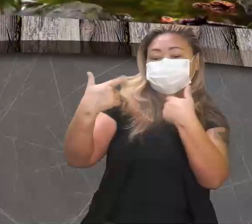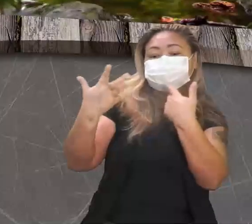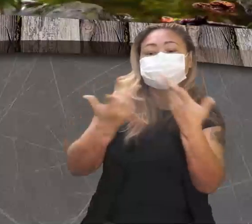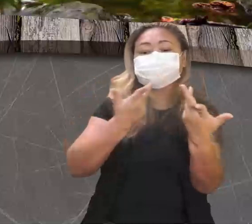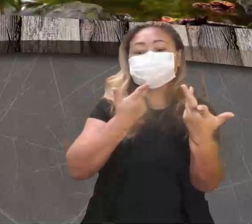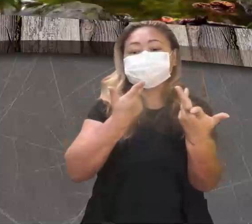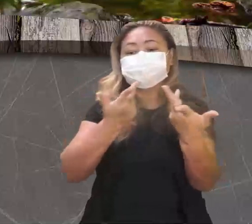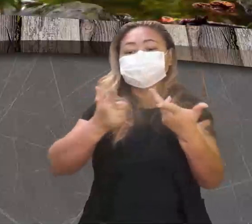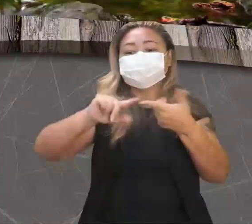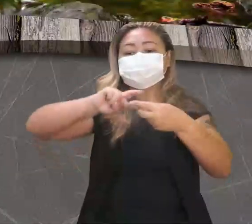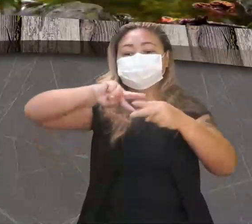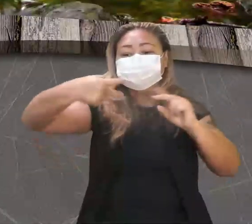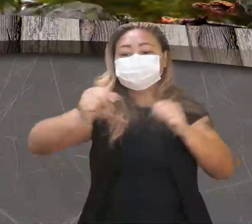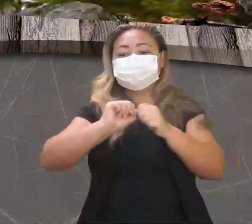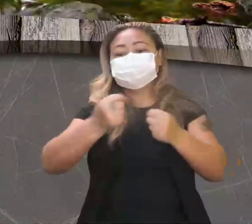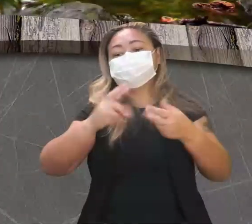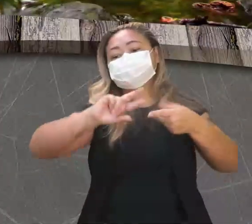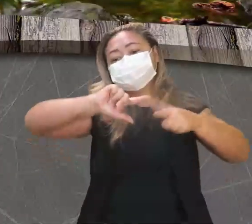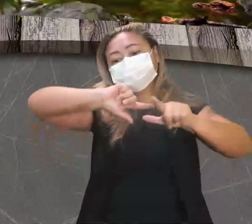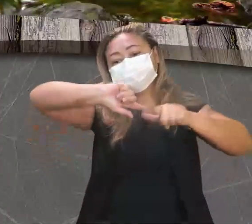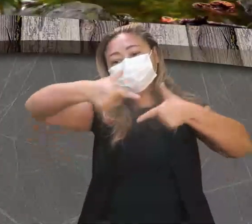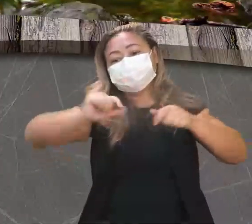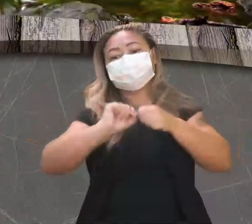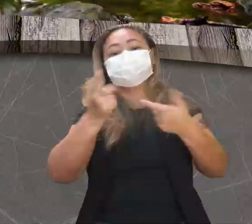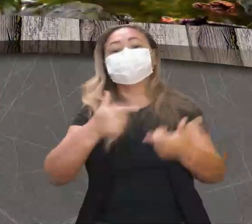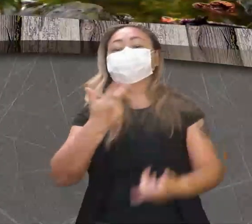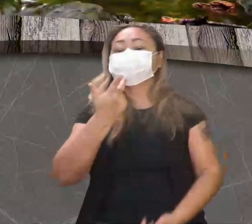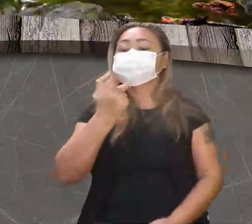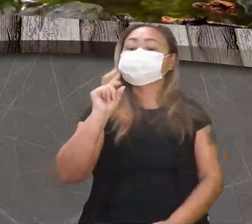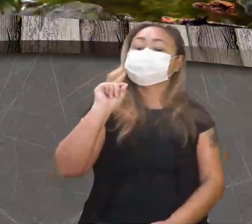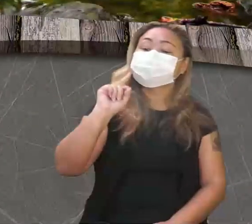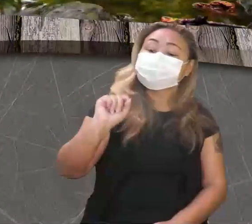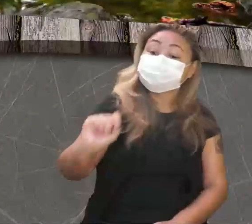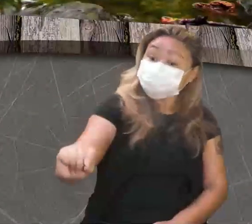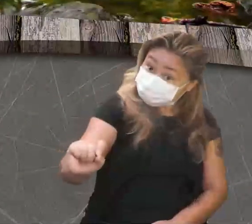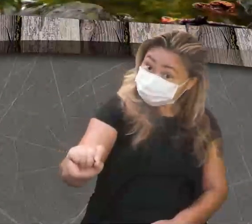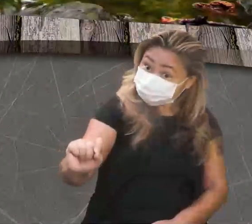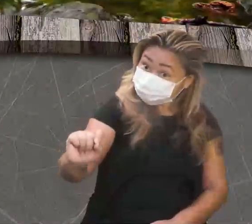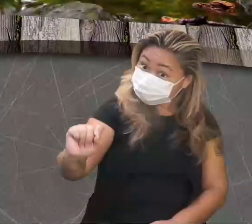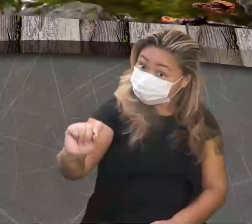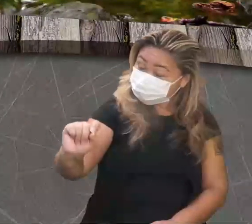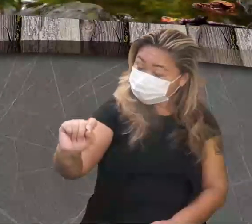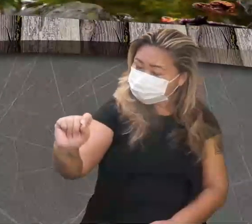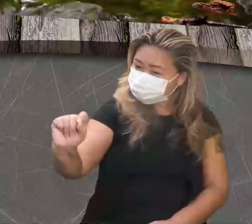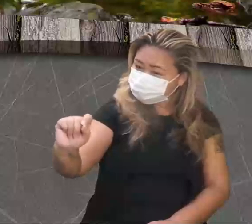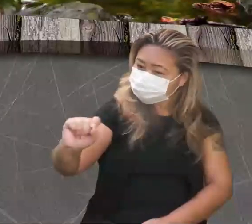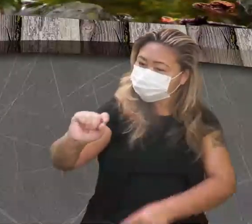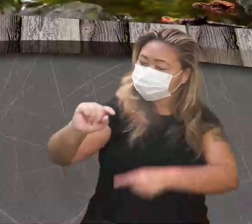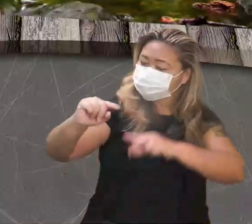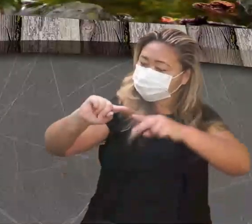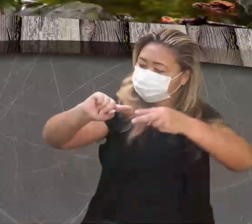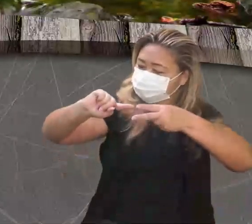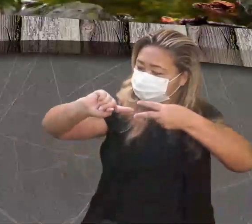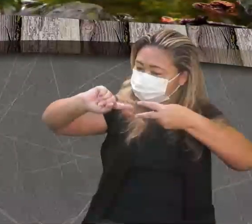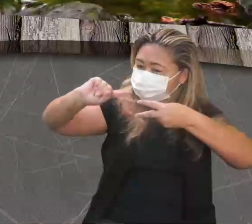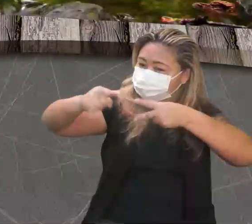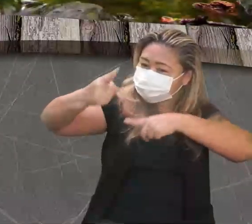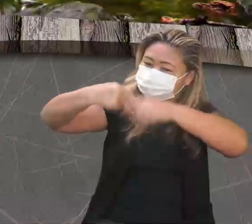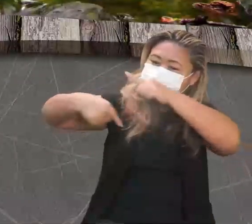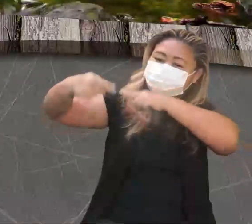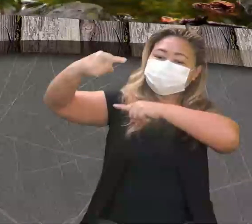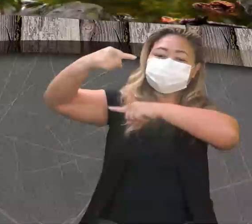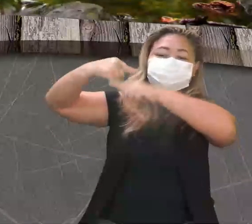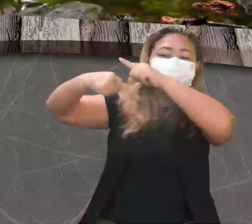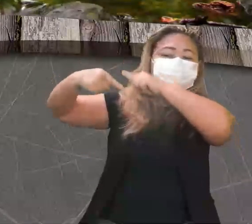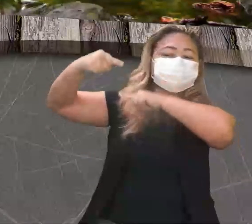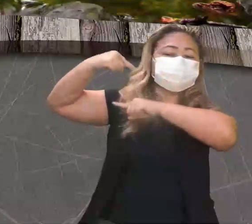falamos de genética moderna, a gente está falando que existem os antecessores, os precursores,